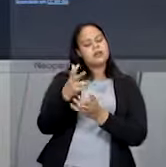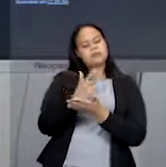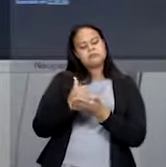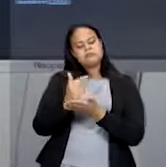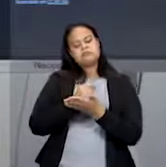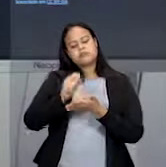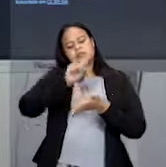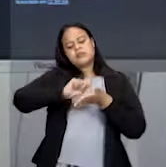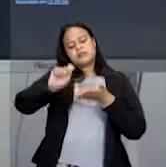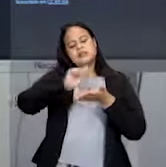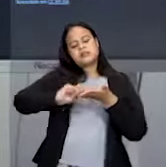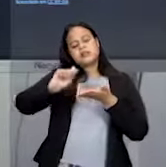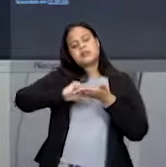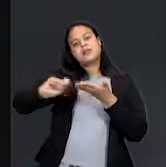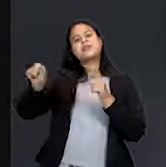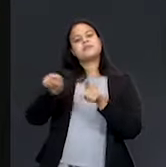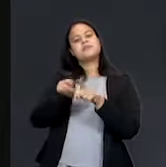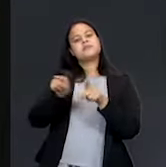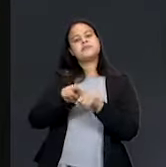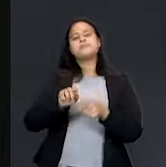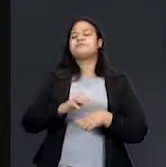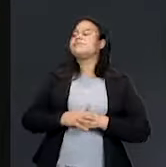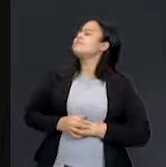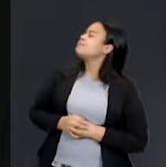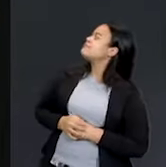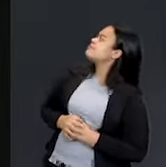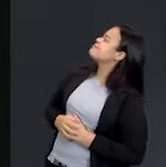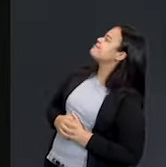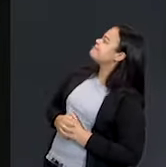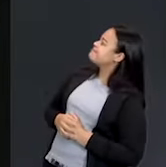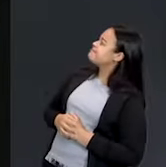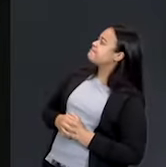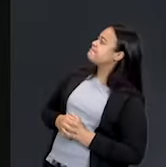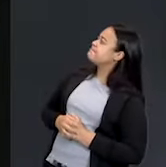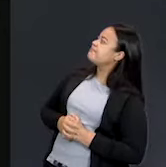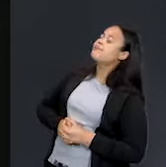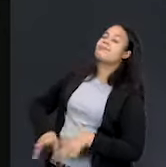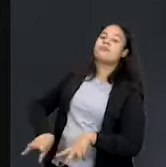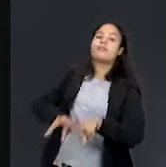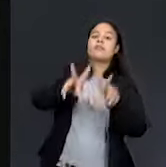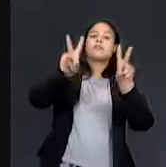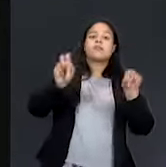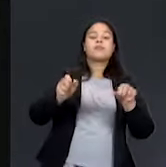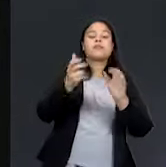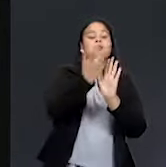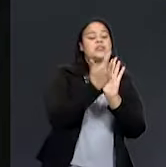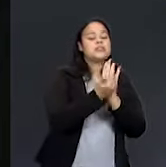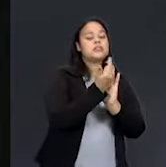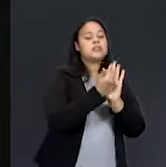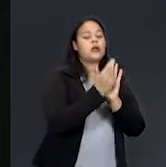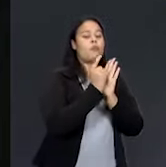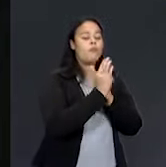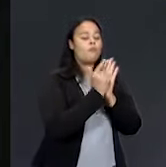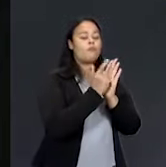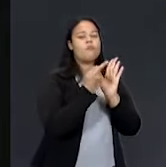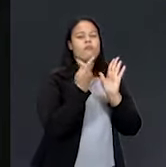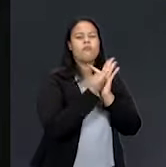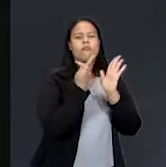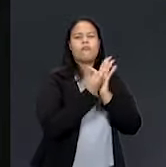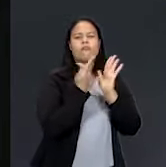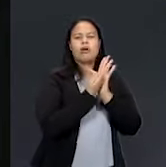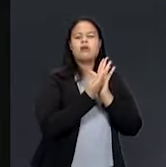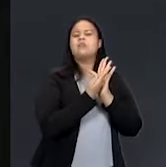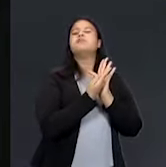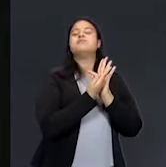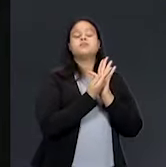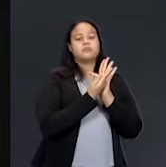escrita. Vamos lá. É o termo que designa, em geral, desenhos feitos em superfícies duras. Vou explicar